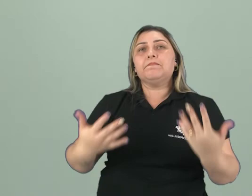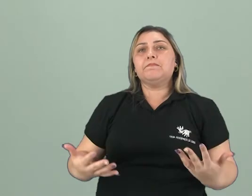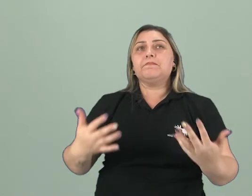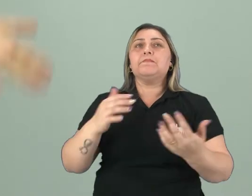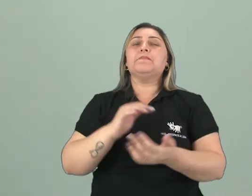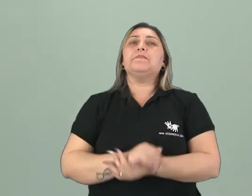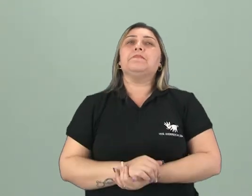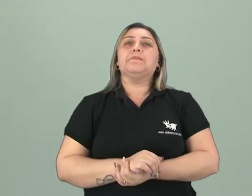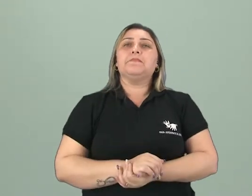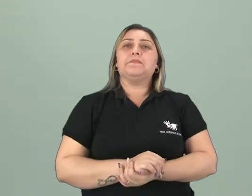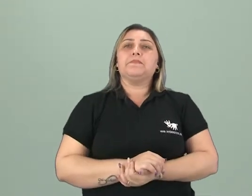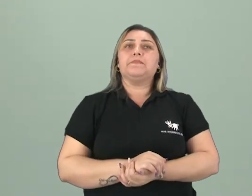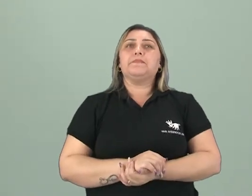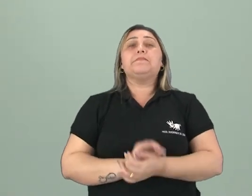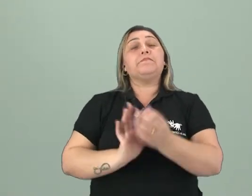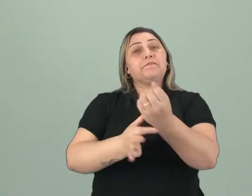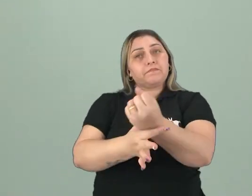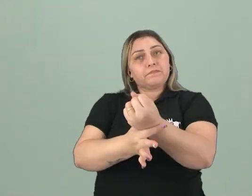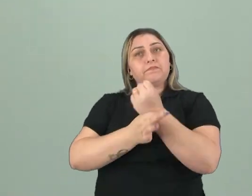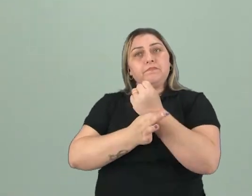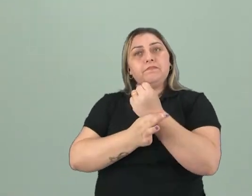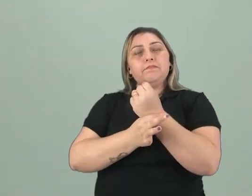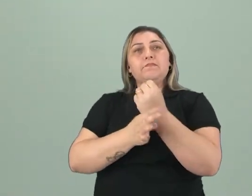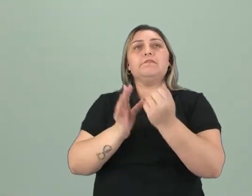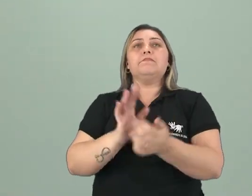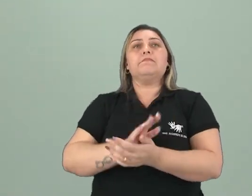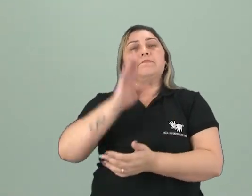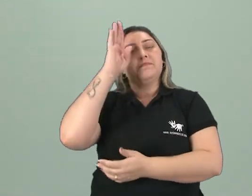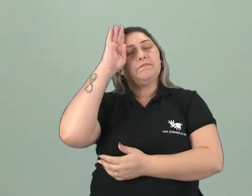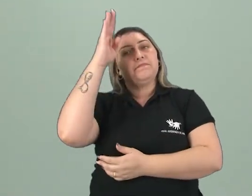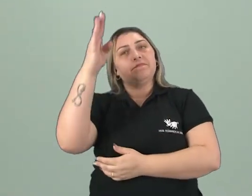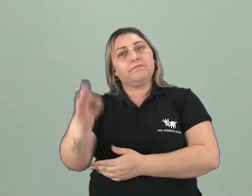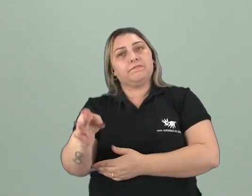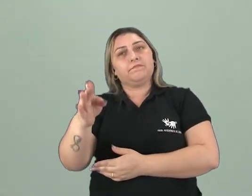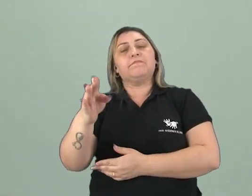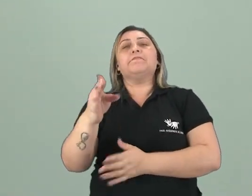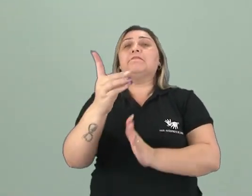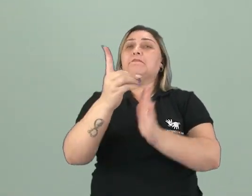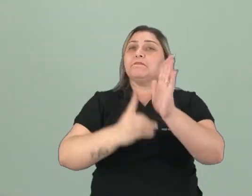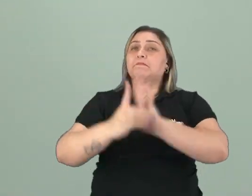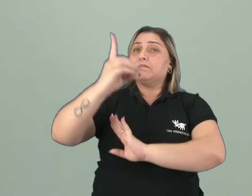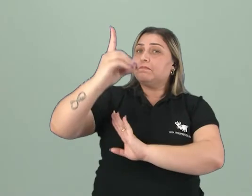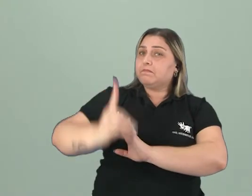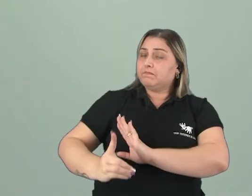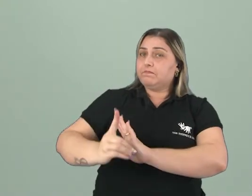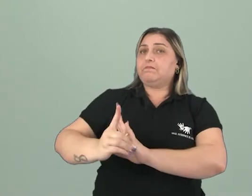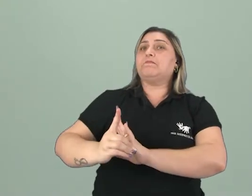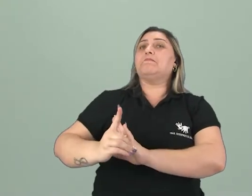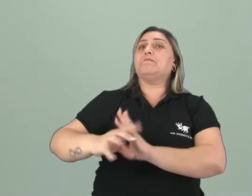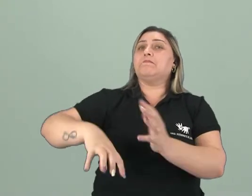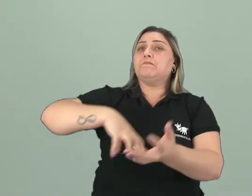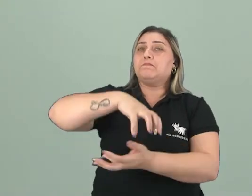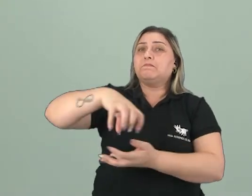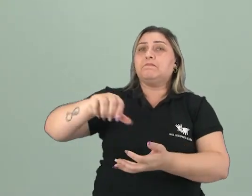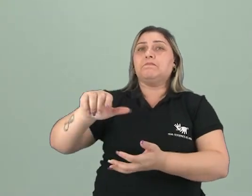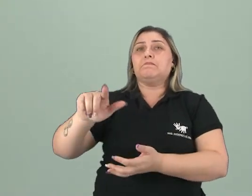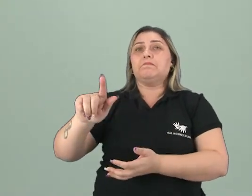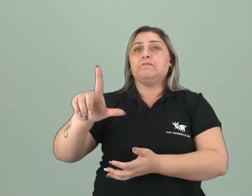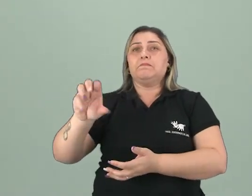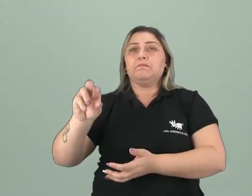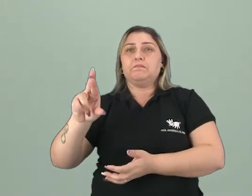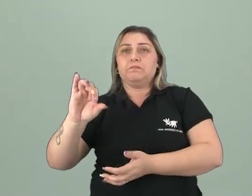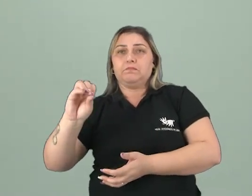liberdade de expressão que foram garantidas com, principalmente, a declaração de direitos durante a Revolução Gloriosa, certo?